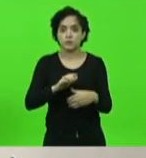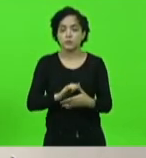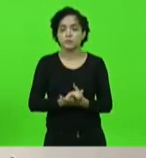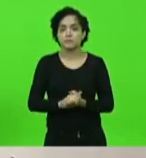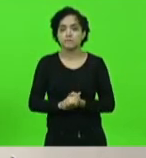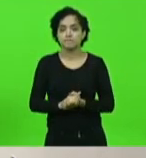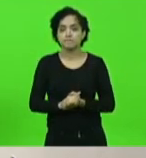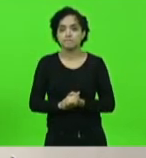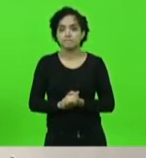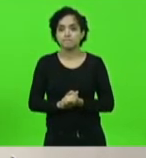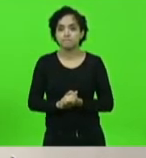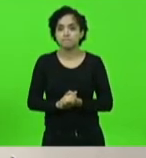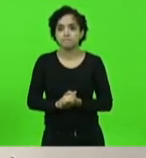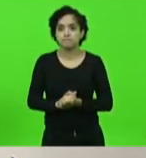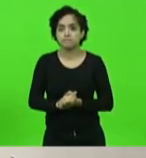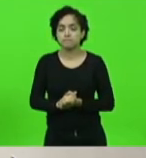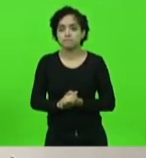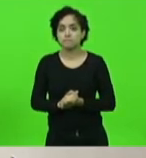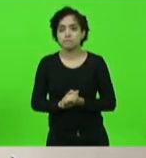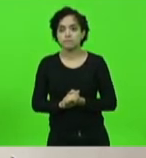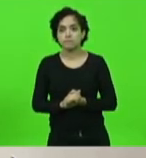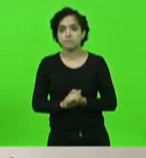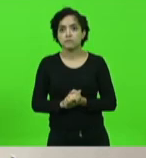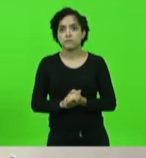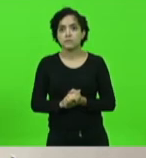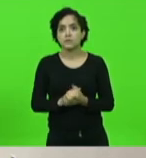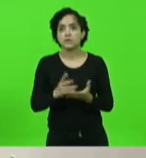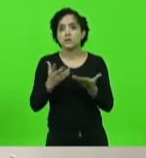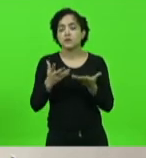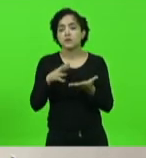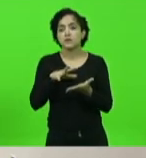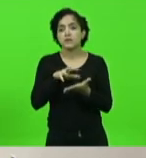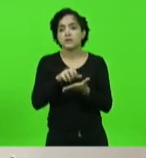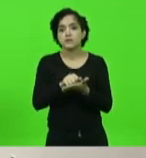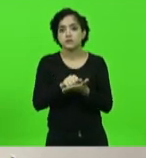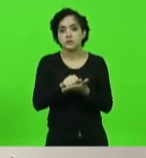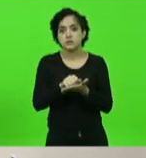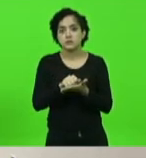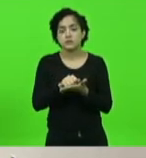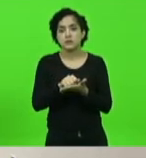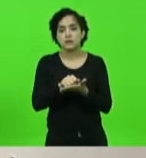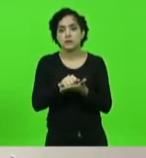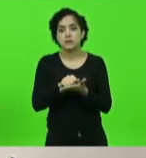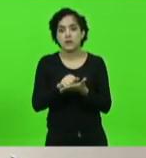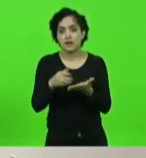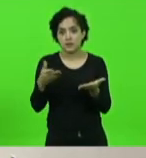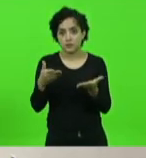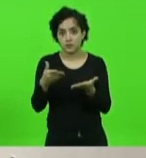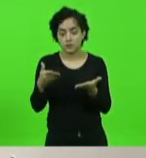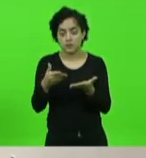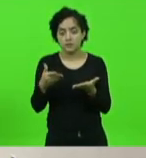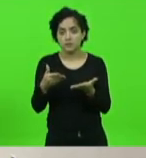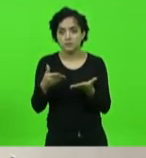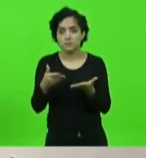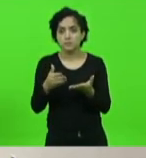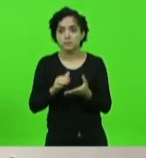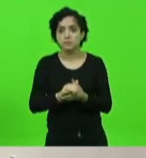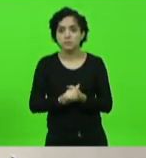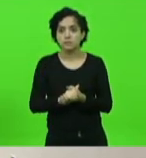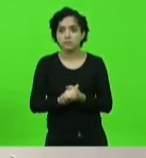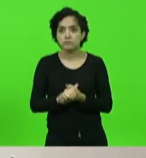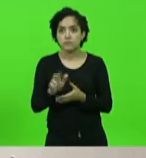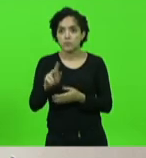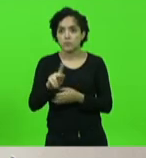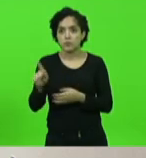deputados só queria seu presidente fazer um registro e recebi aqui do professor